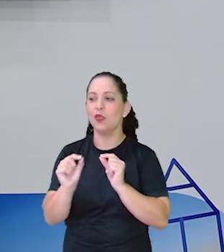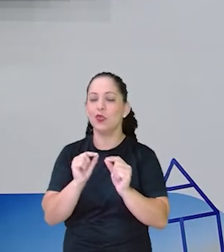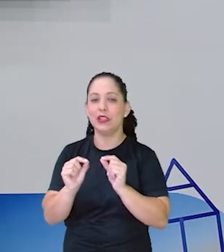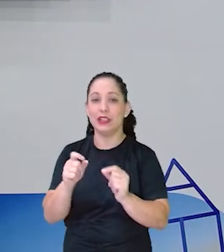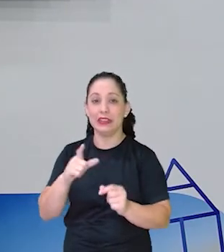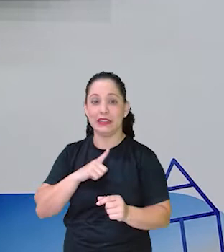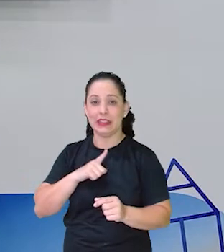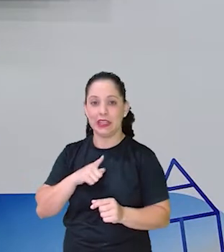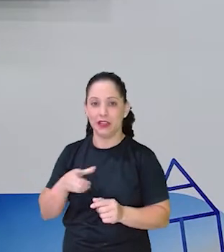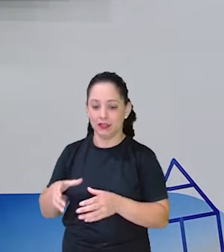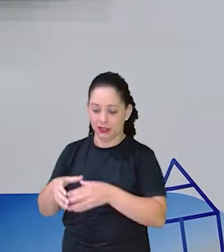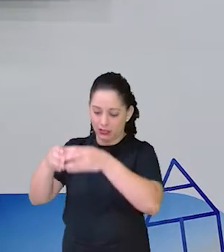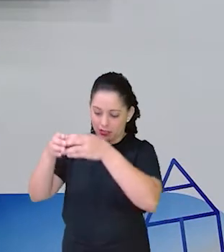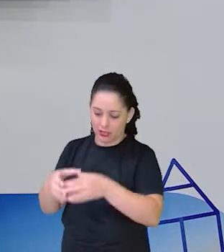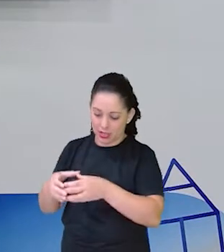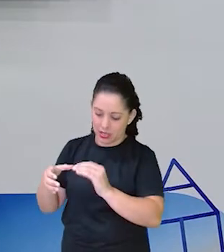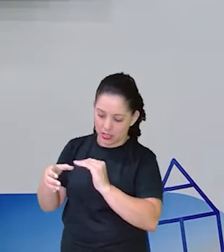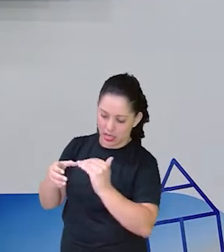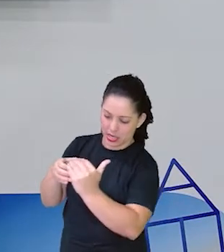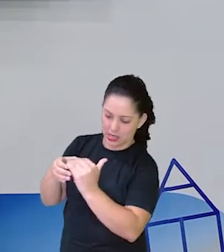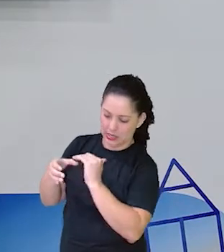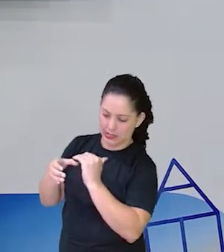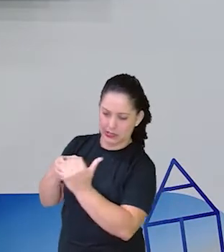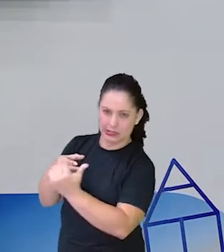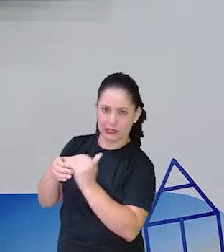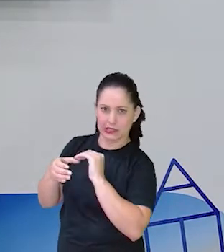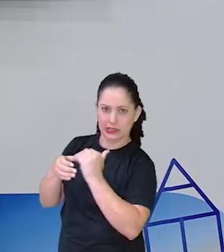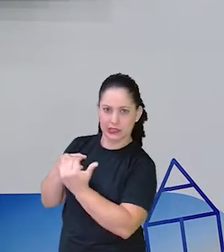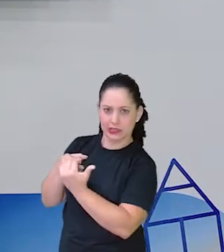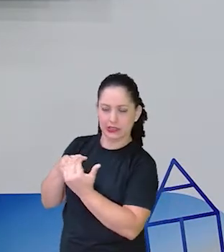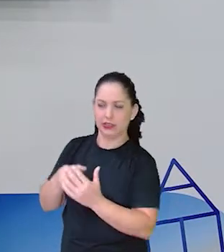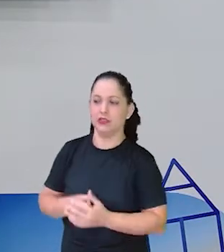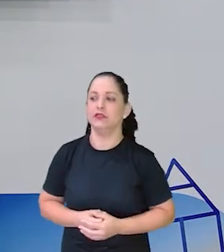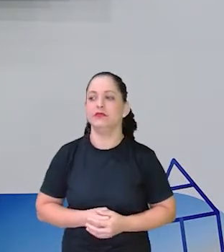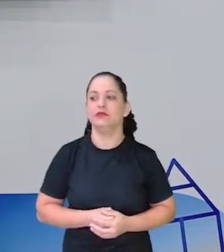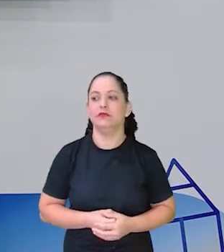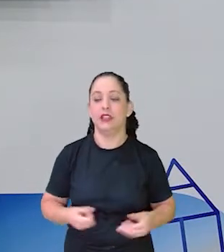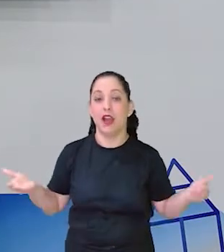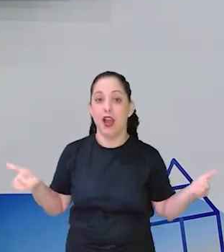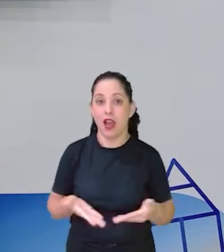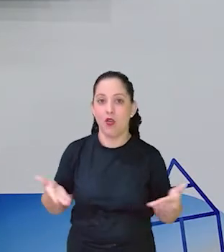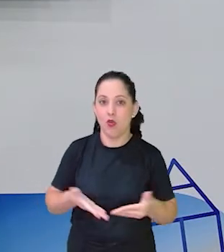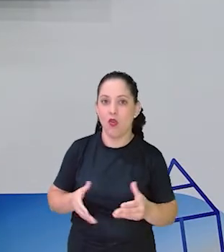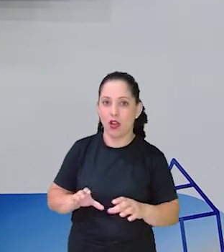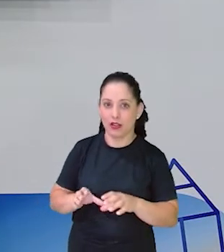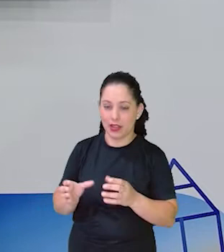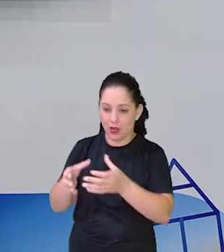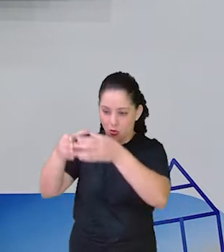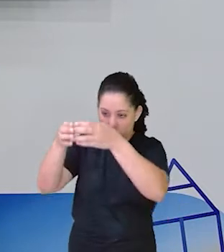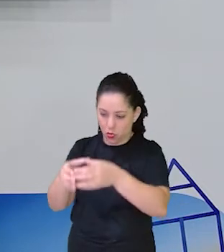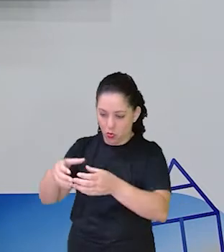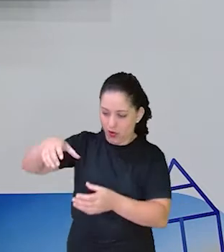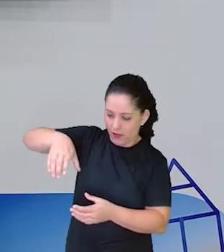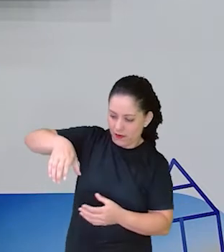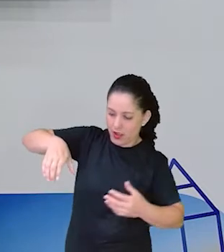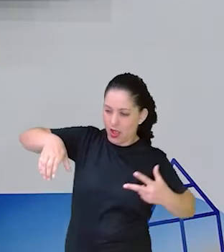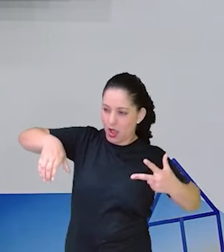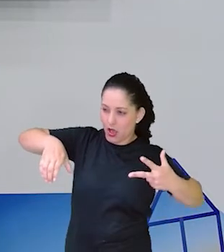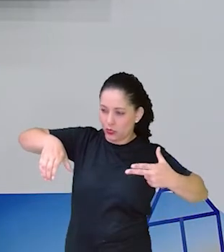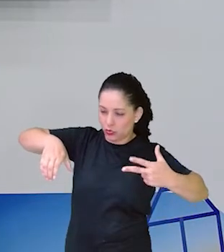da parte de baixo Ó E a gente parte Daqui de cima Seguindo essa linha Ó Veio